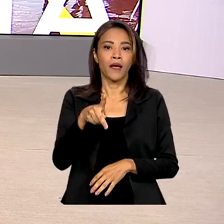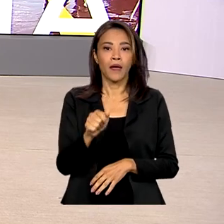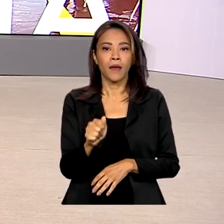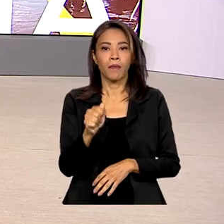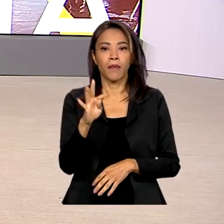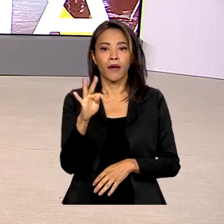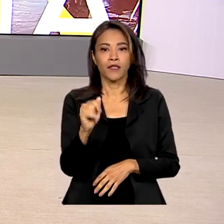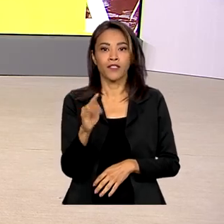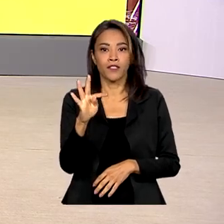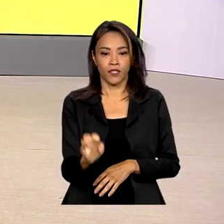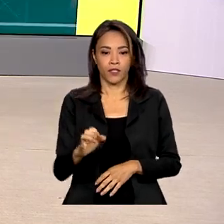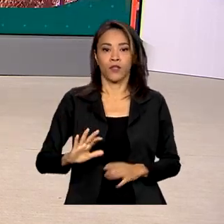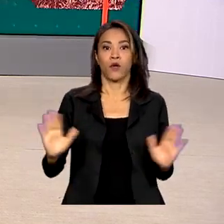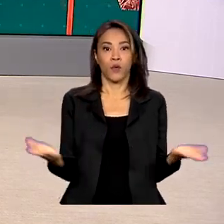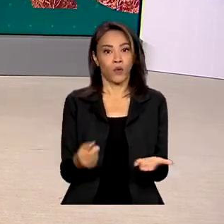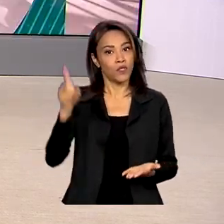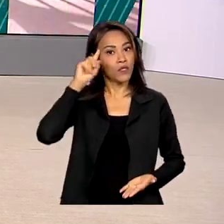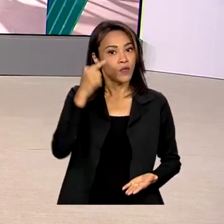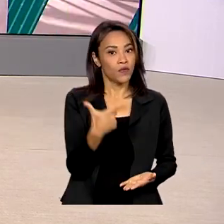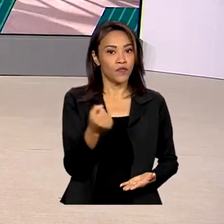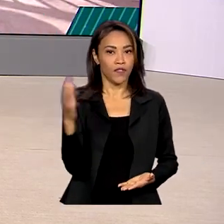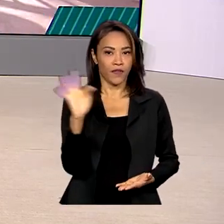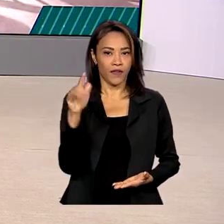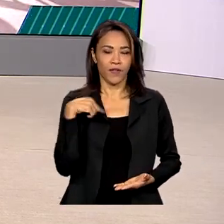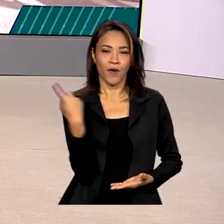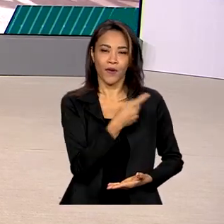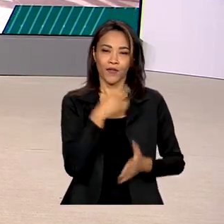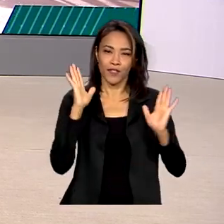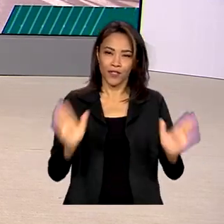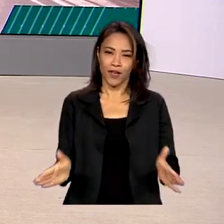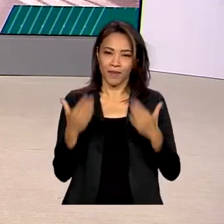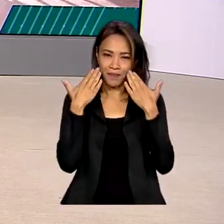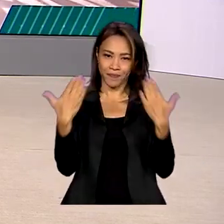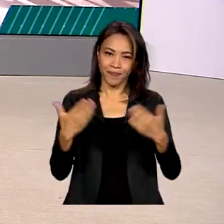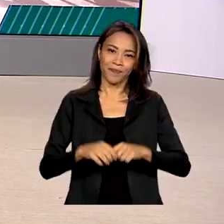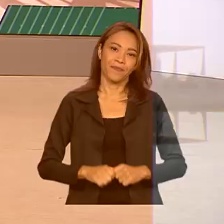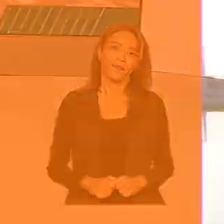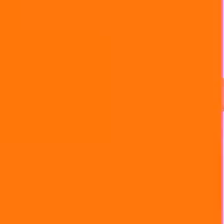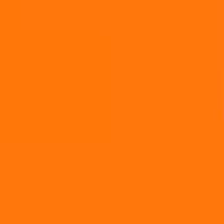Segunda-feira, 20 de fevereiro, o Brasil em Dia já está no ar.